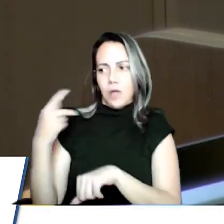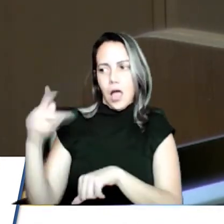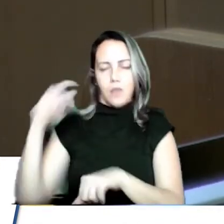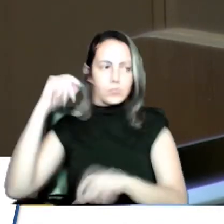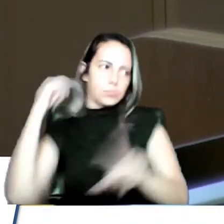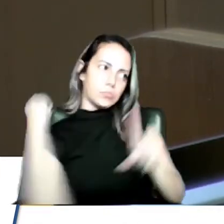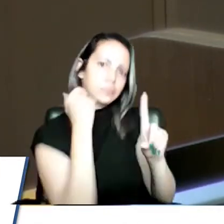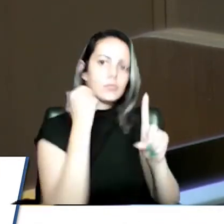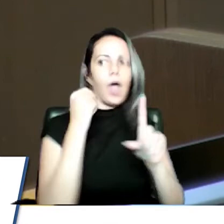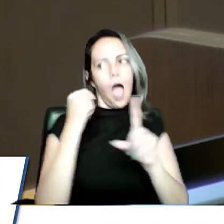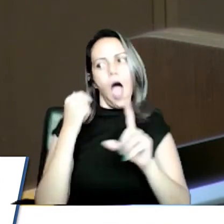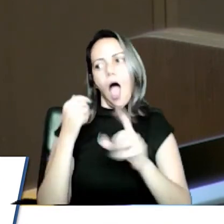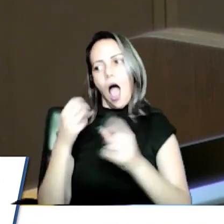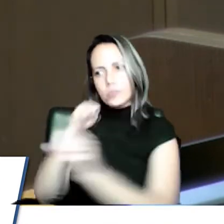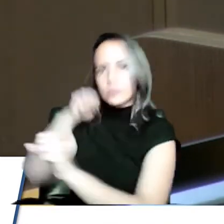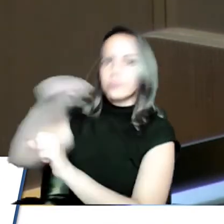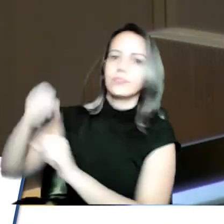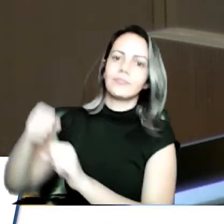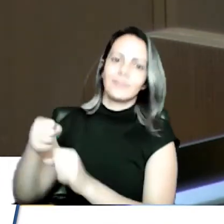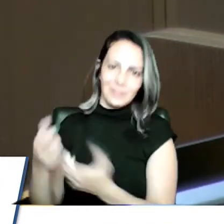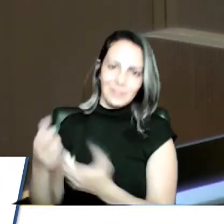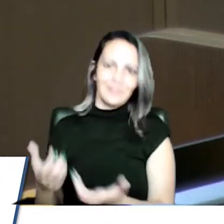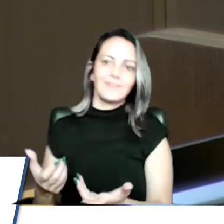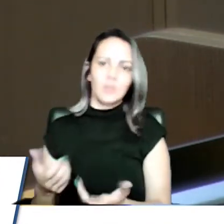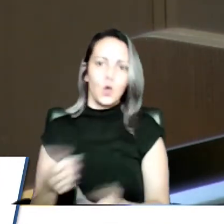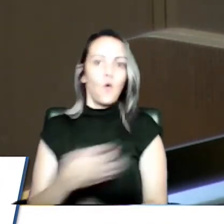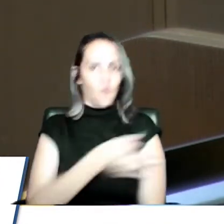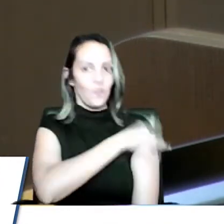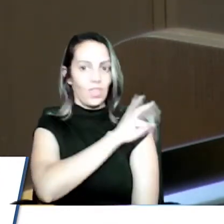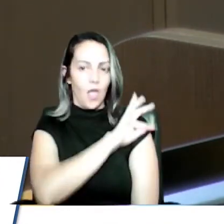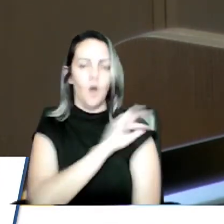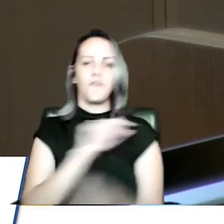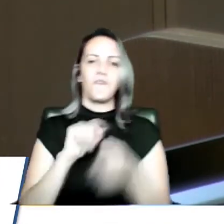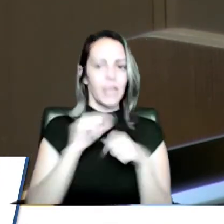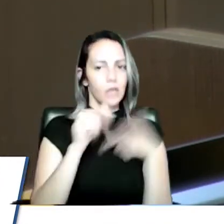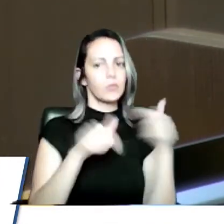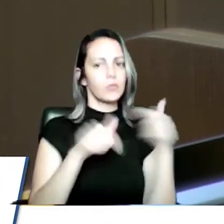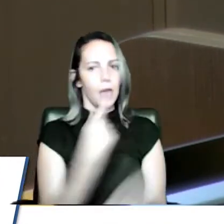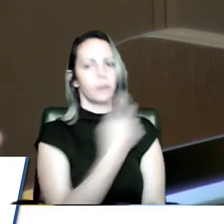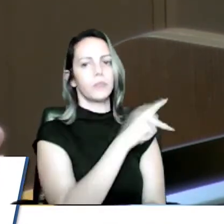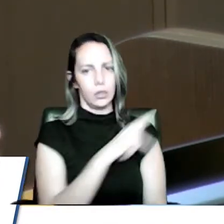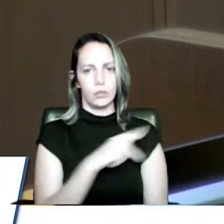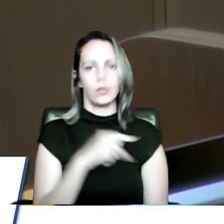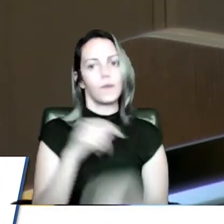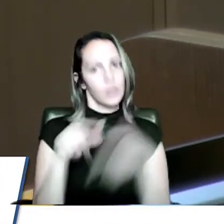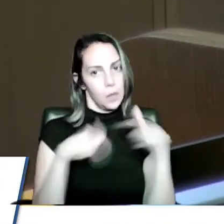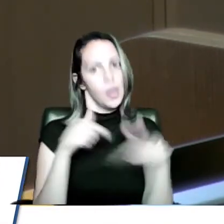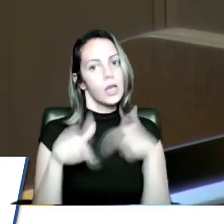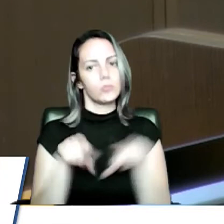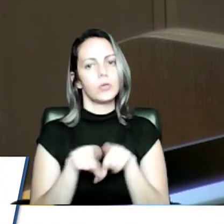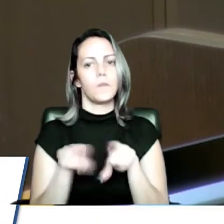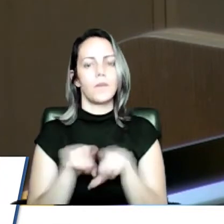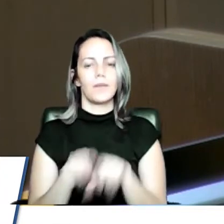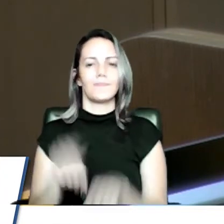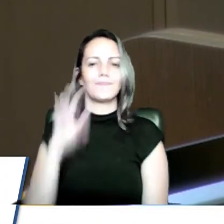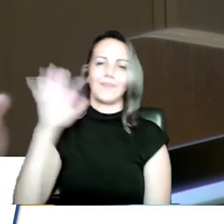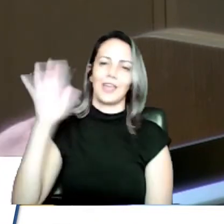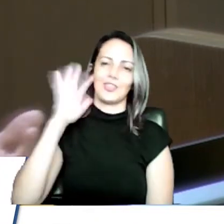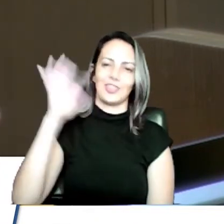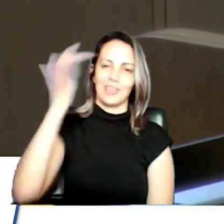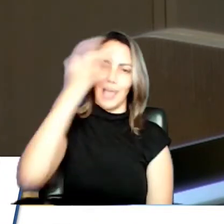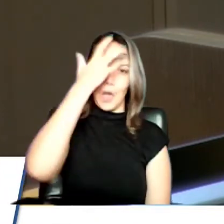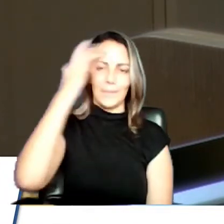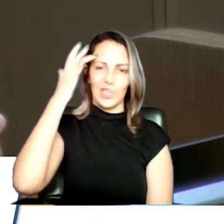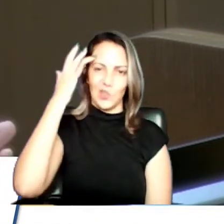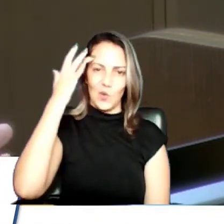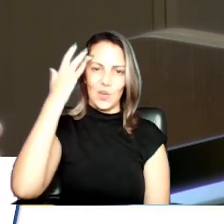fiscal. O fiscal também estava fazendo a função dele, ele estava procurando trabalhar. imagina uma pessoa que se levar, chega em casa, ele